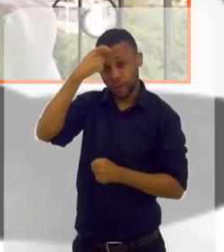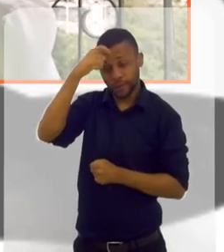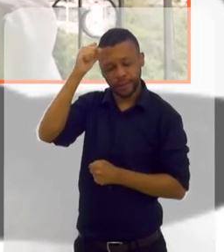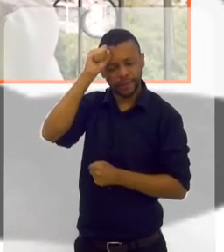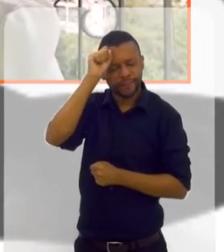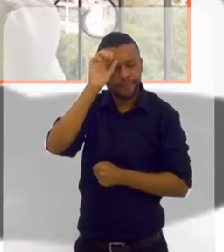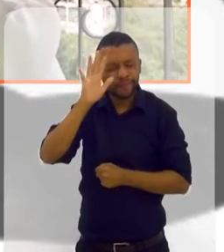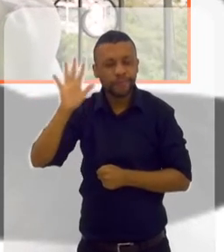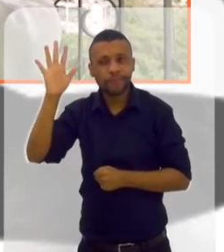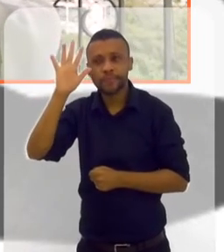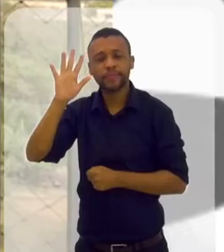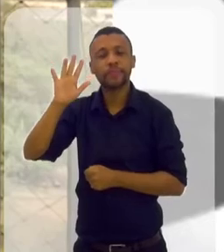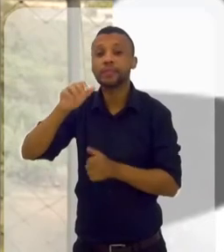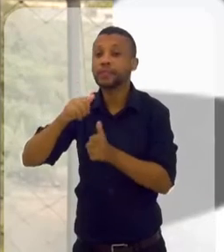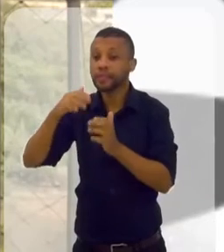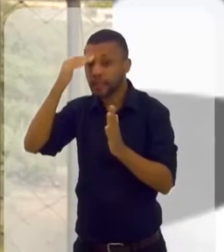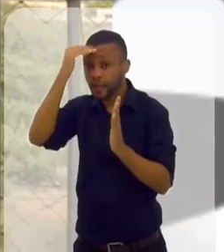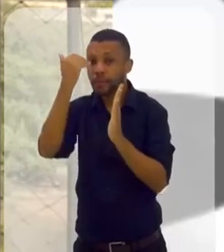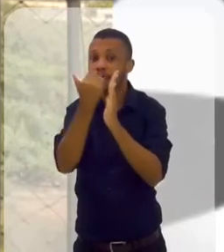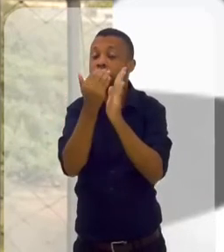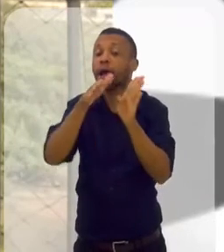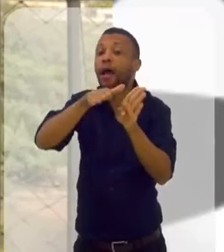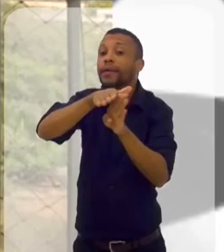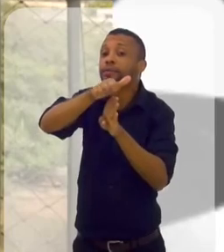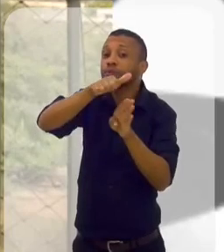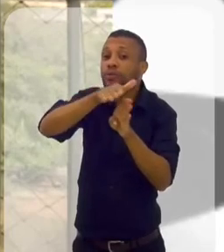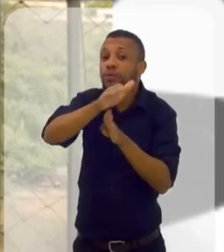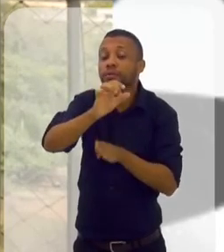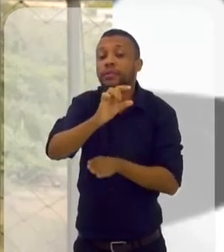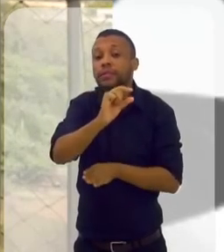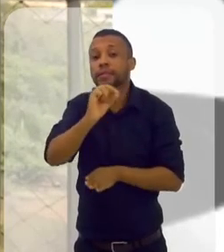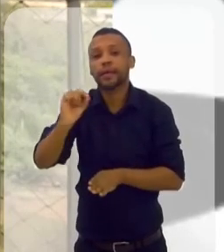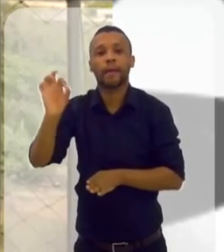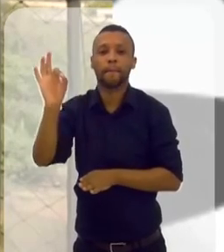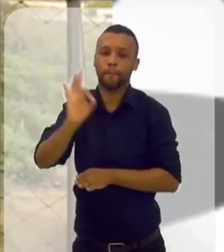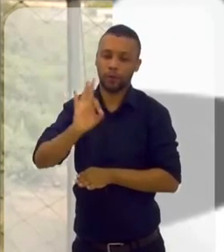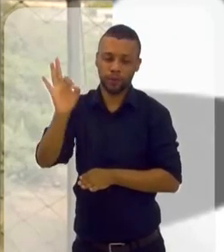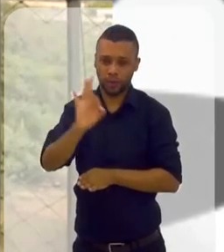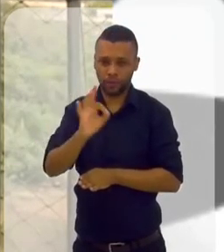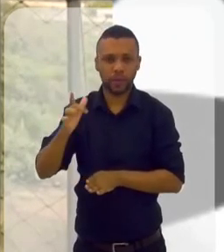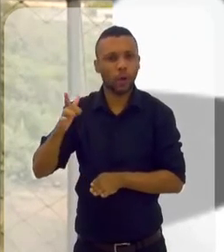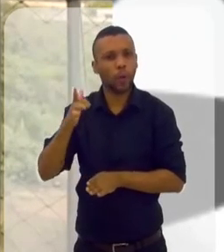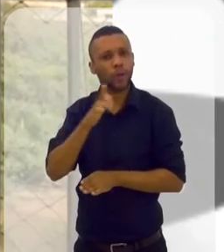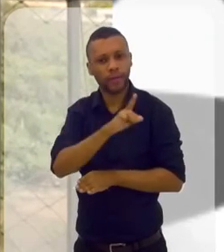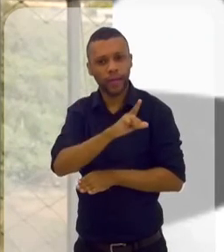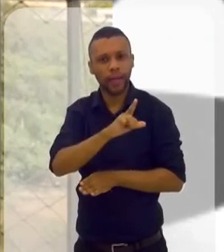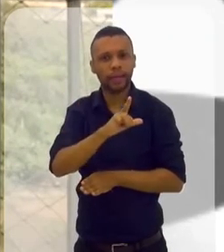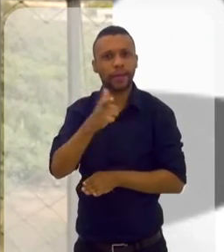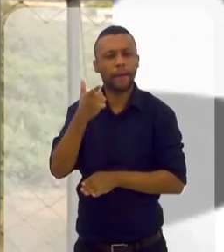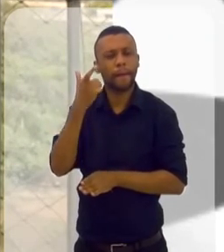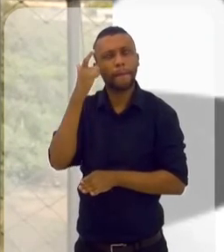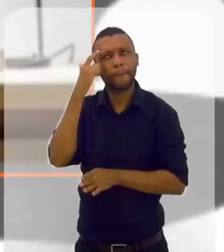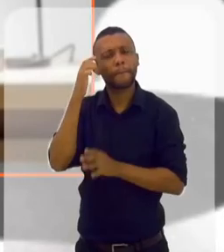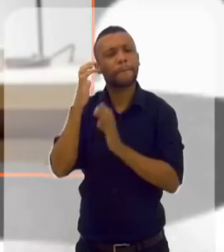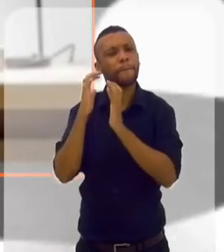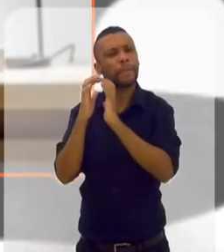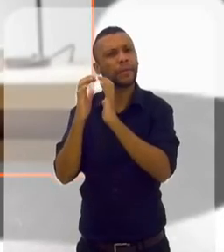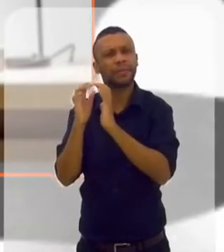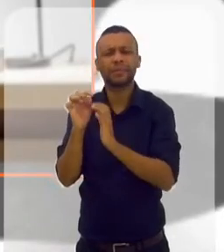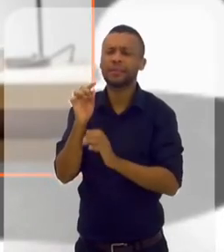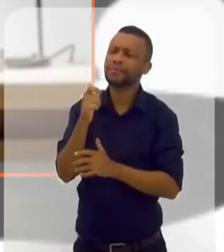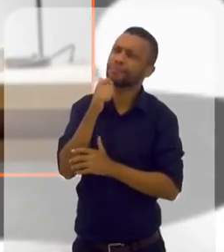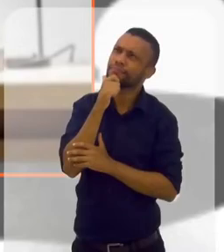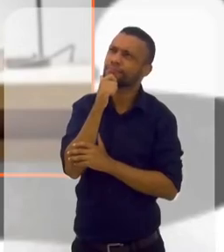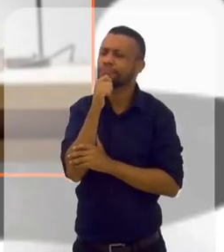vai trazer a memória. É assim, segue as instruções 100%. Quanto mais você seguir, mais você vai se entregar. Racionaliza pouco, não fica